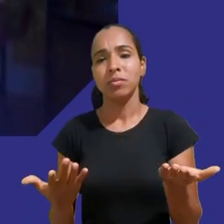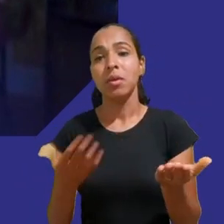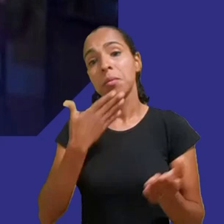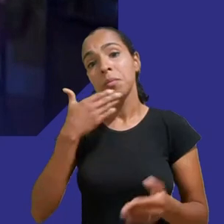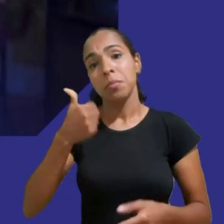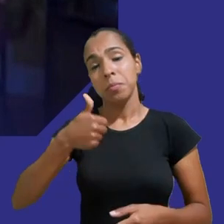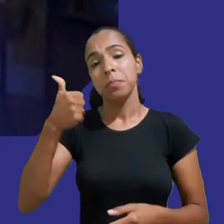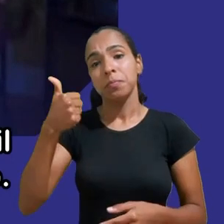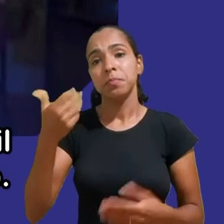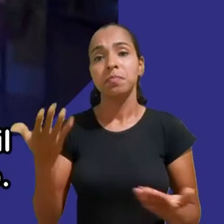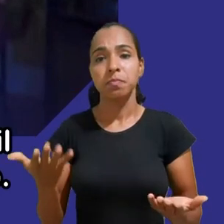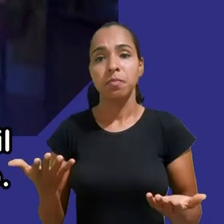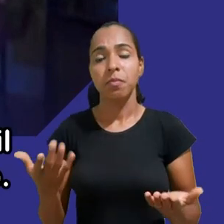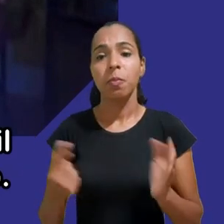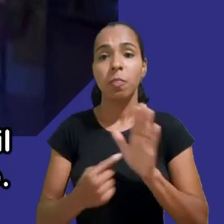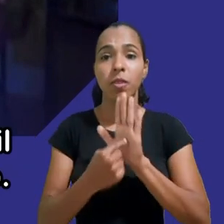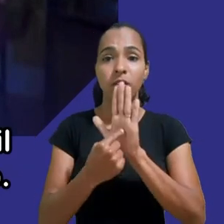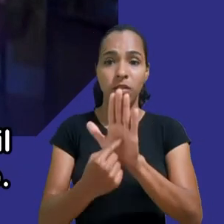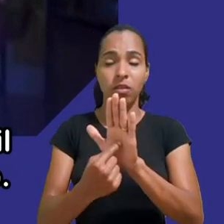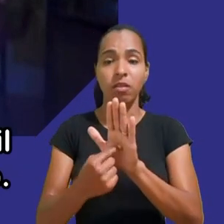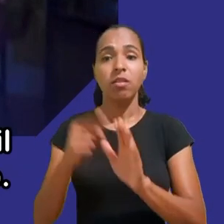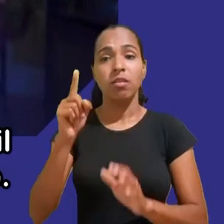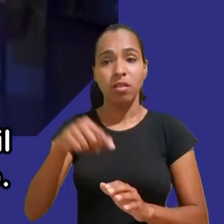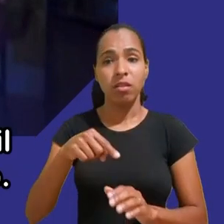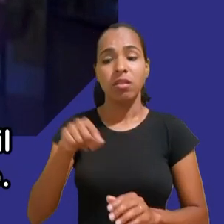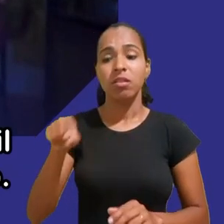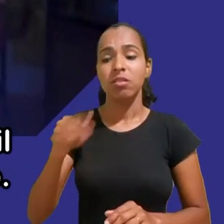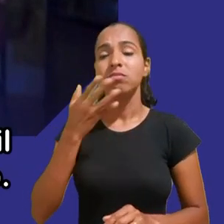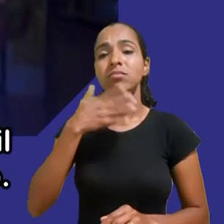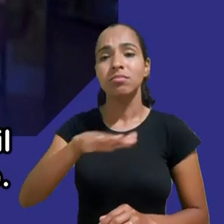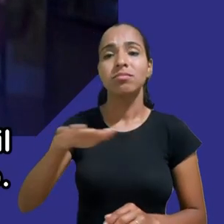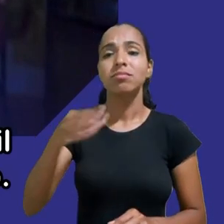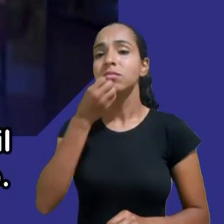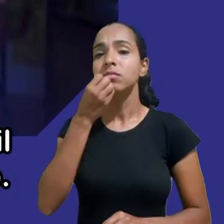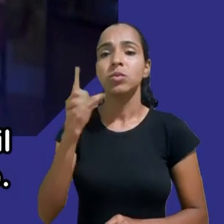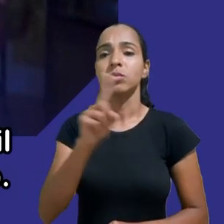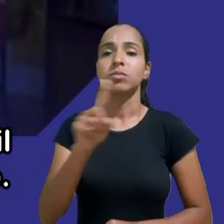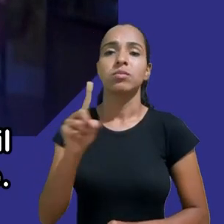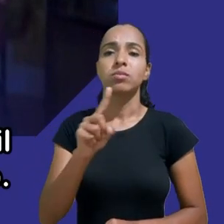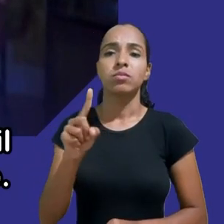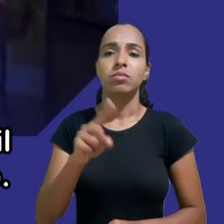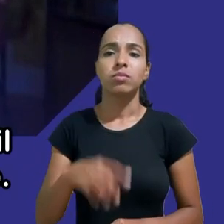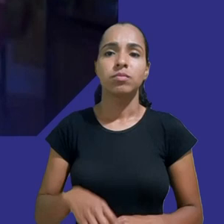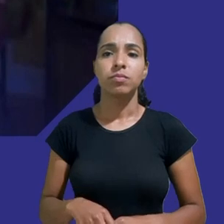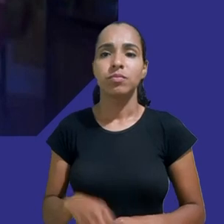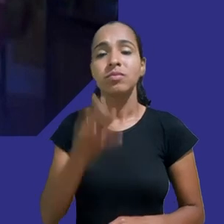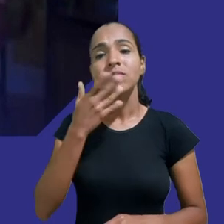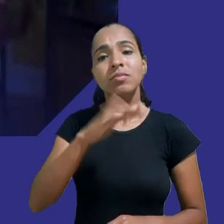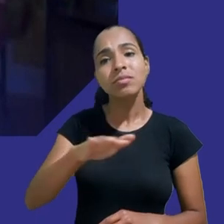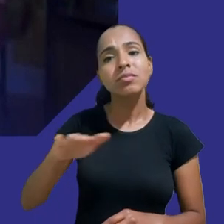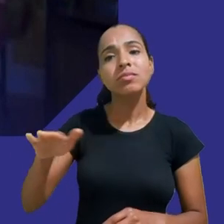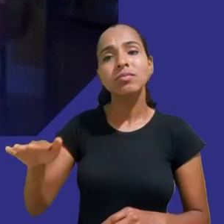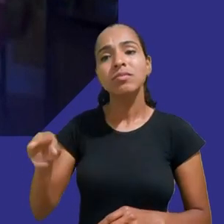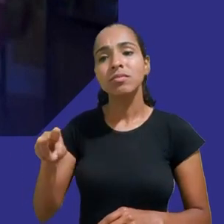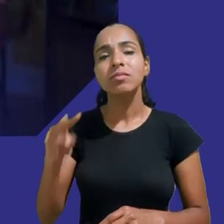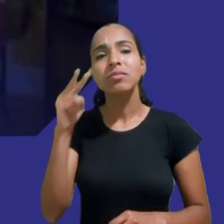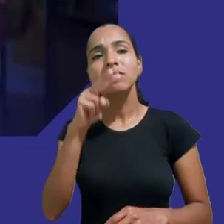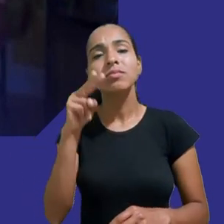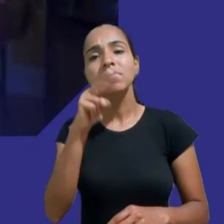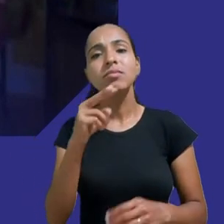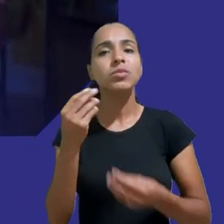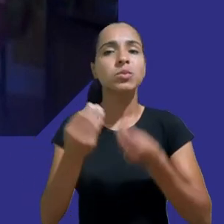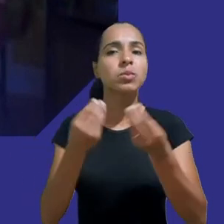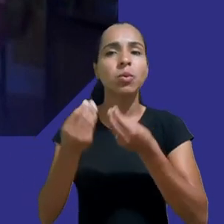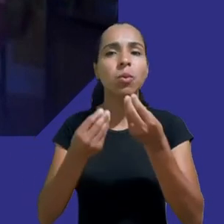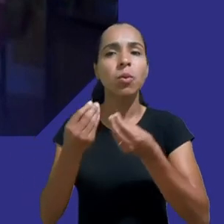contextual é prejudicial para as crianças é necessário que o conteúdo infantil também tenha investimento público afinal se considerarmos